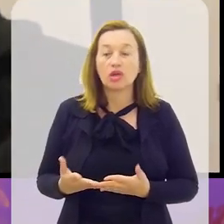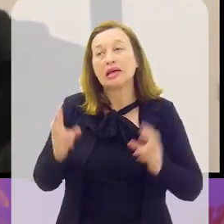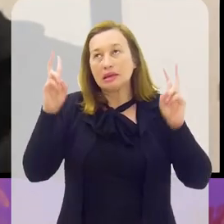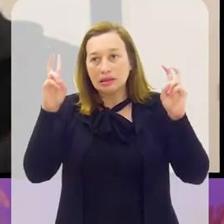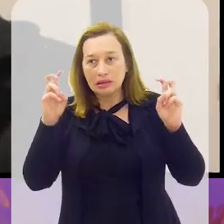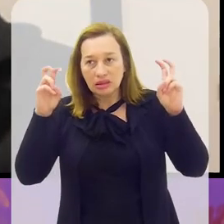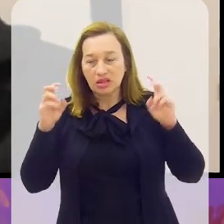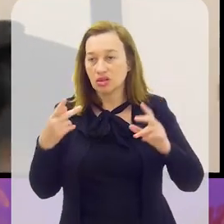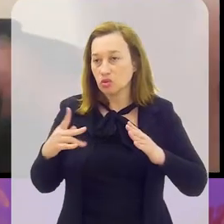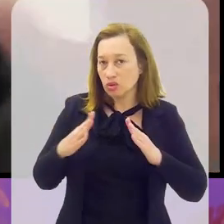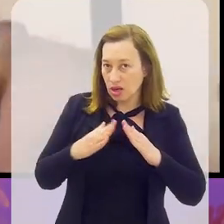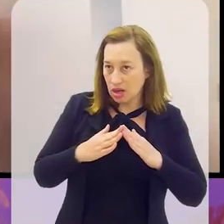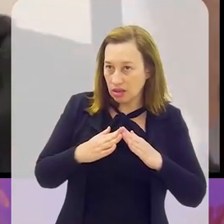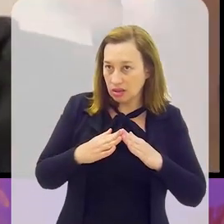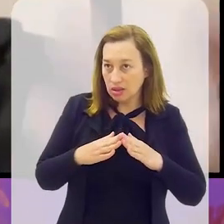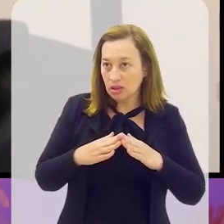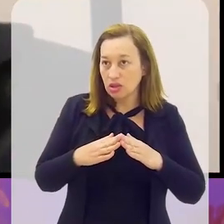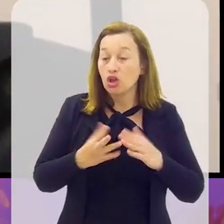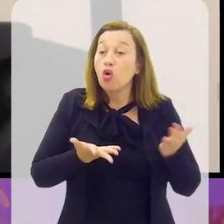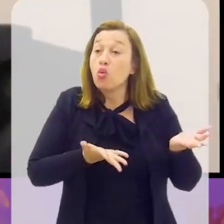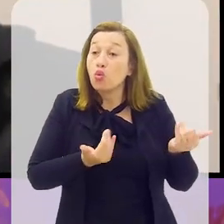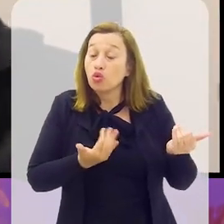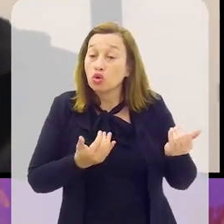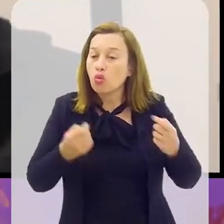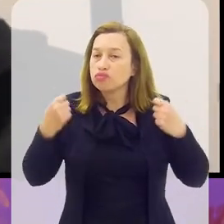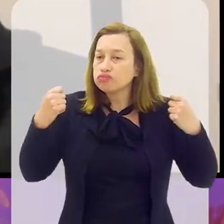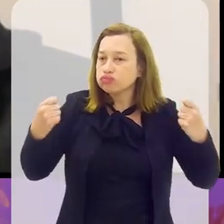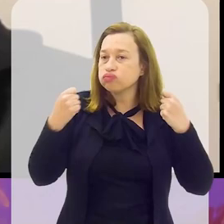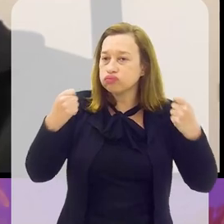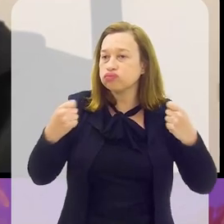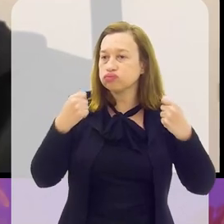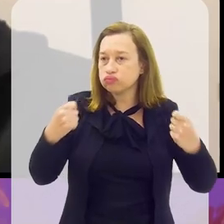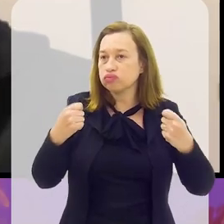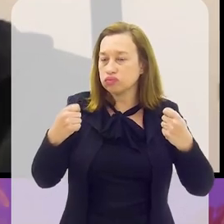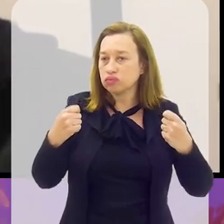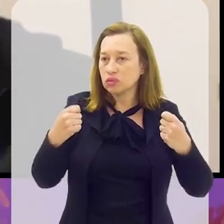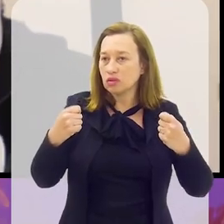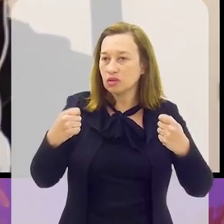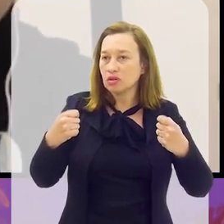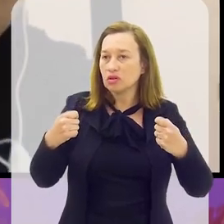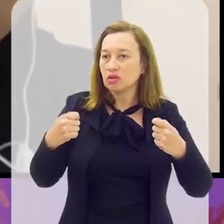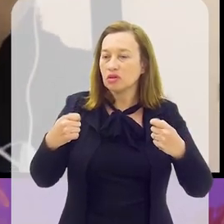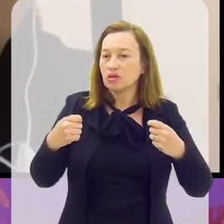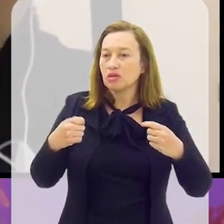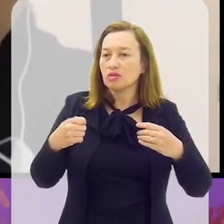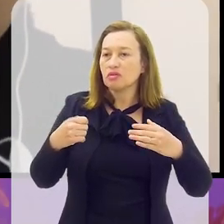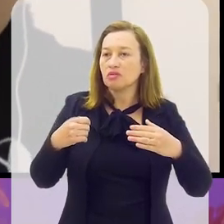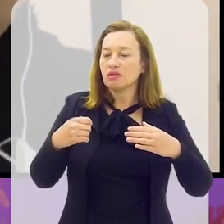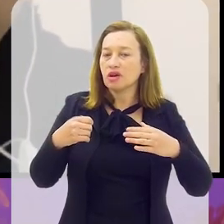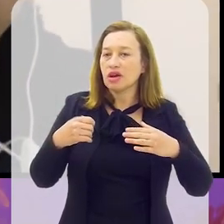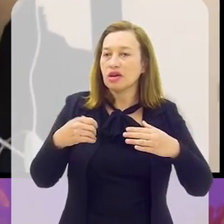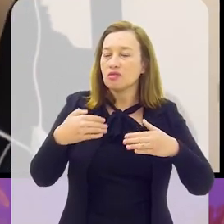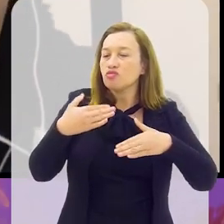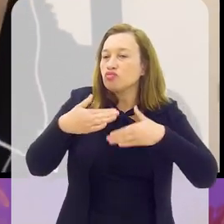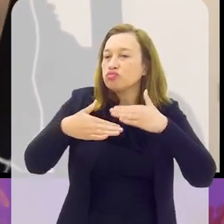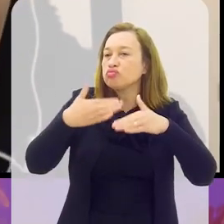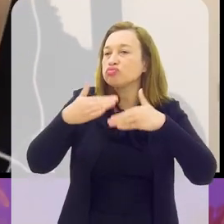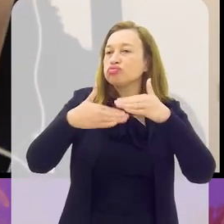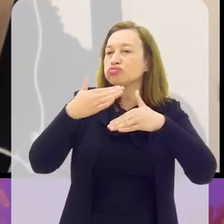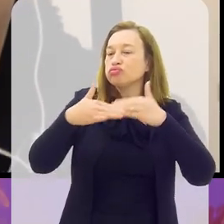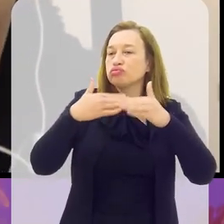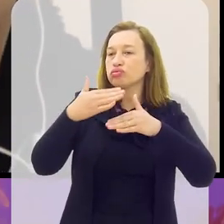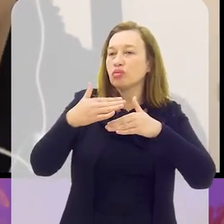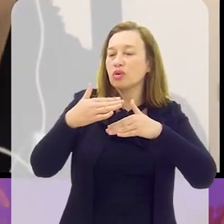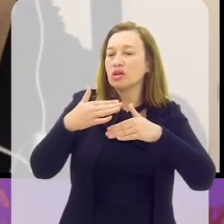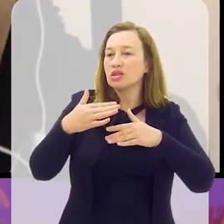entre aspas, na sua casa. O jovem torcedor, ele vai crescer, esse que vai ao estádio, com esse tipo